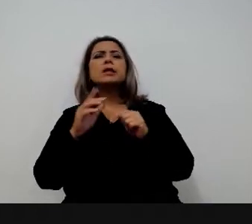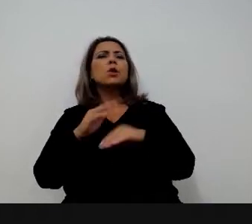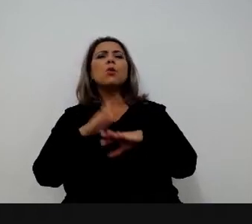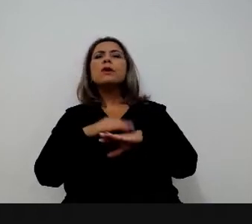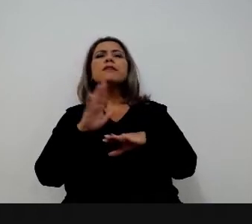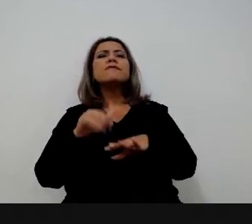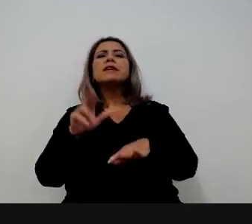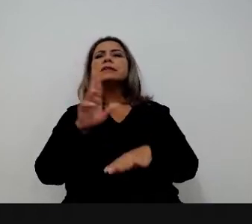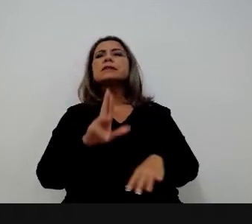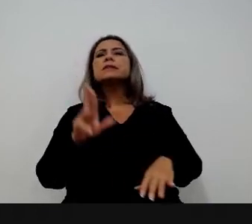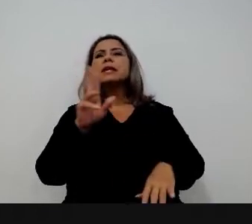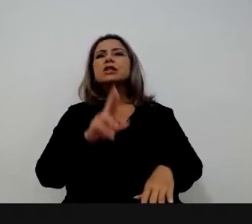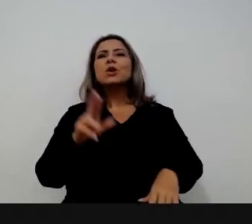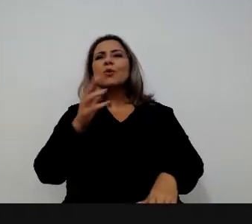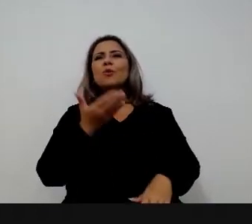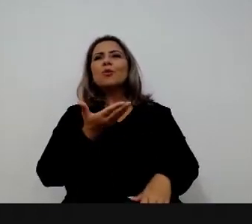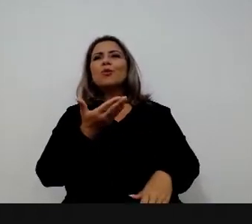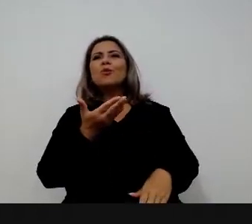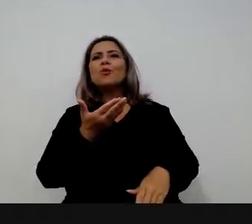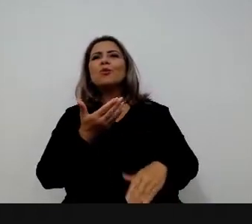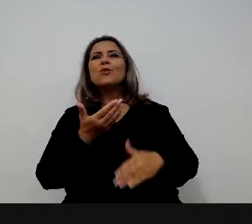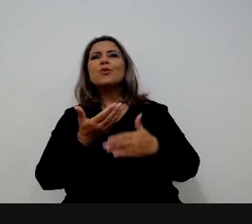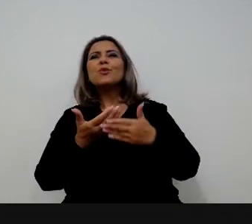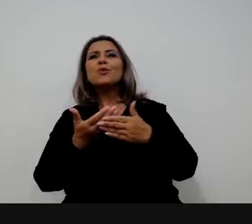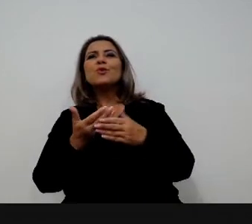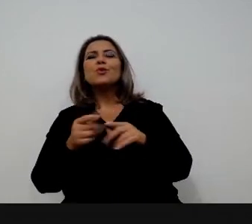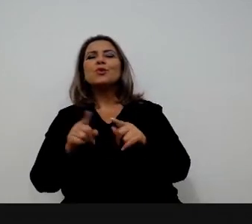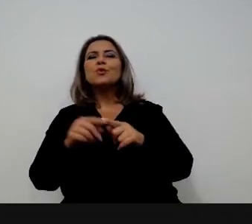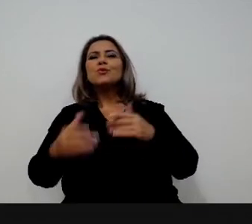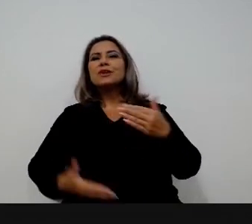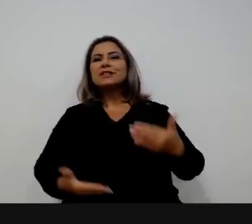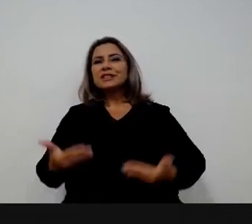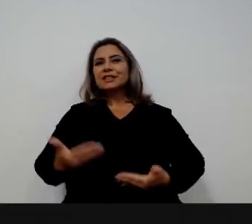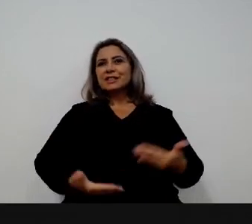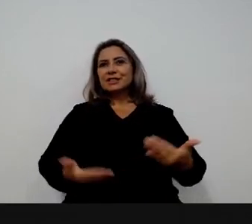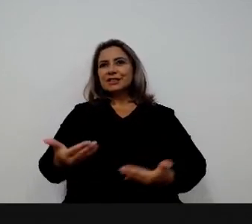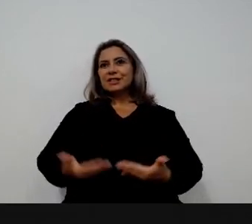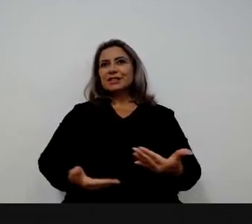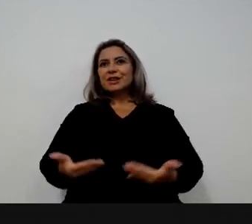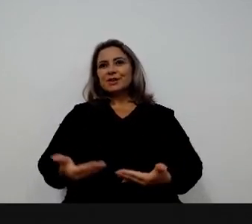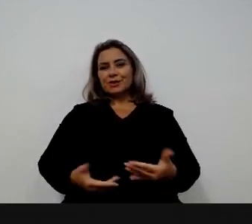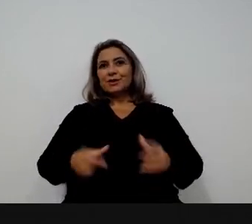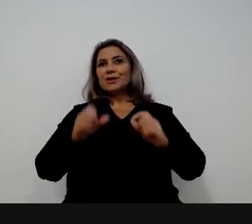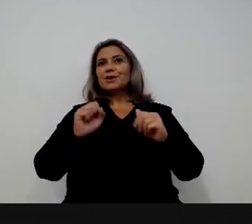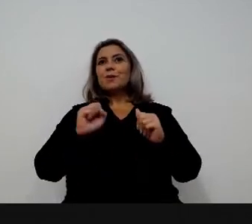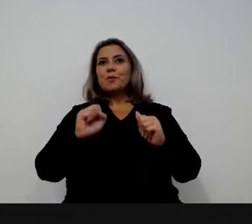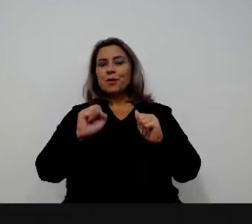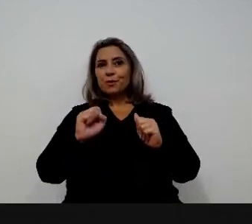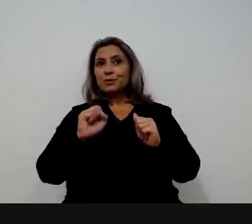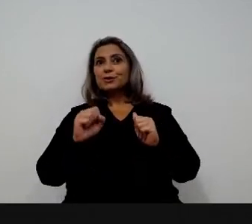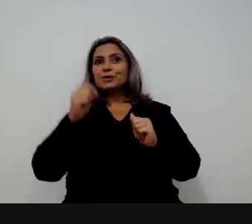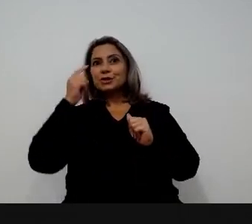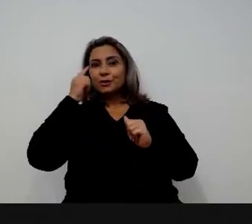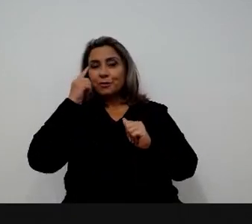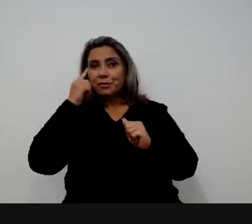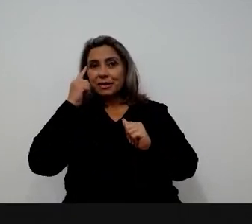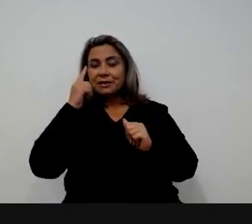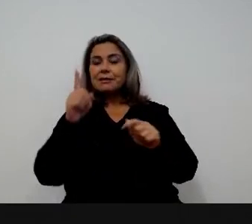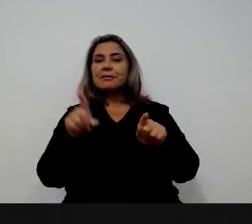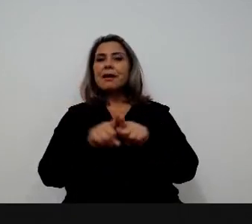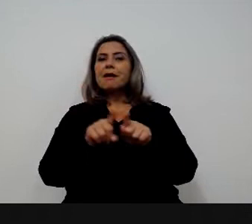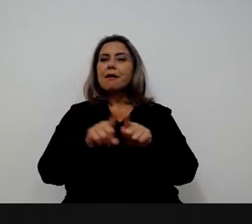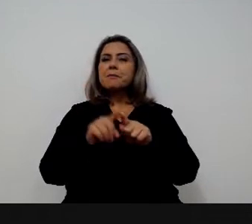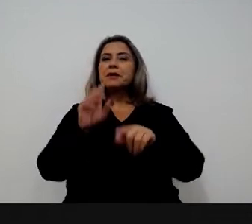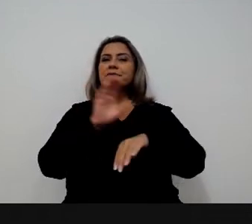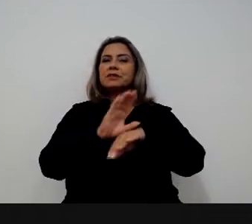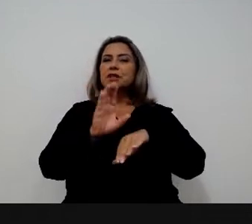automatizado, mas com baixa chance de aposentadoria, porque são os servidores, provavelmente, que a gente pode trabalhar para reposicioná-los,